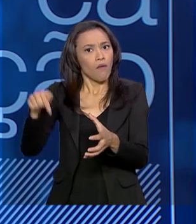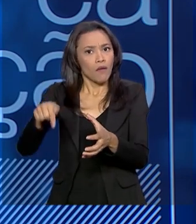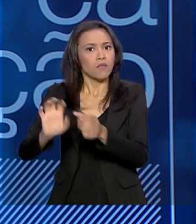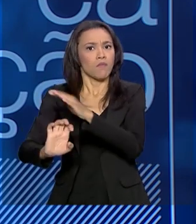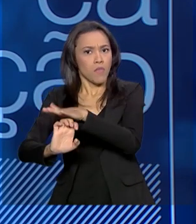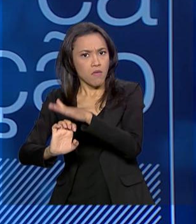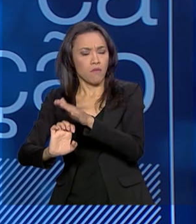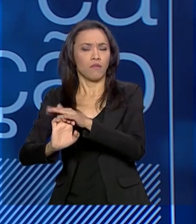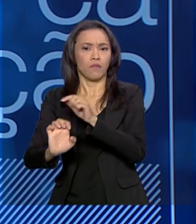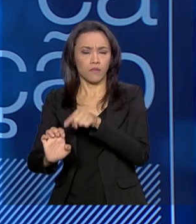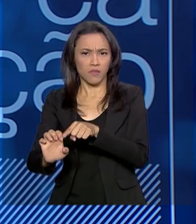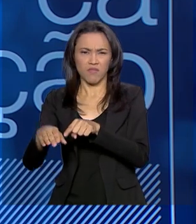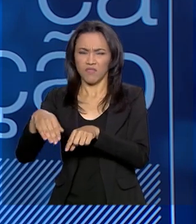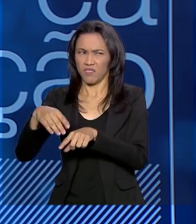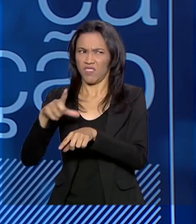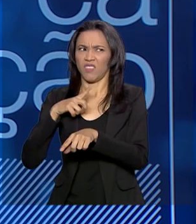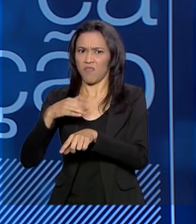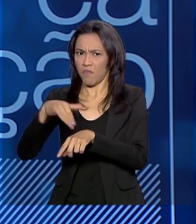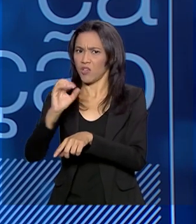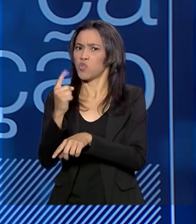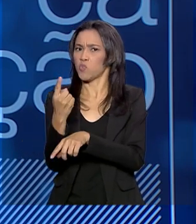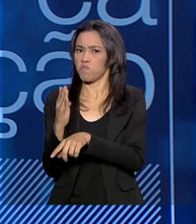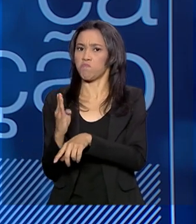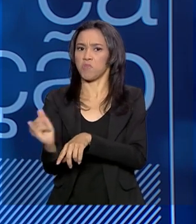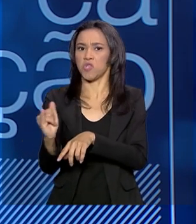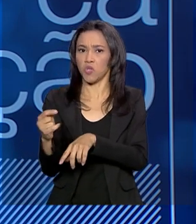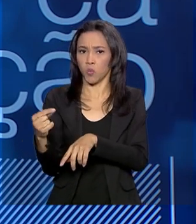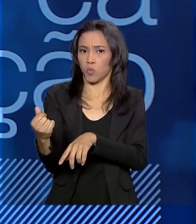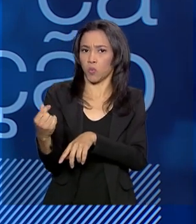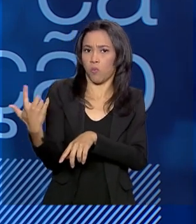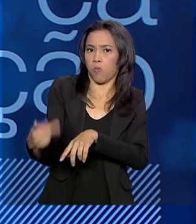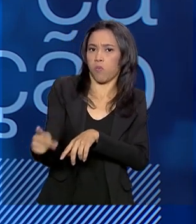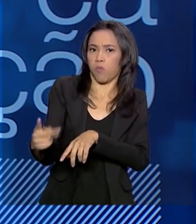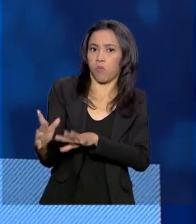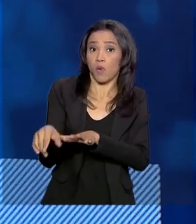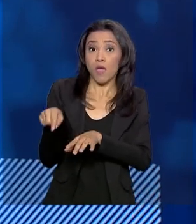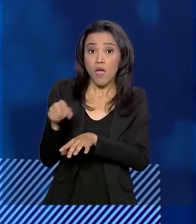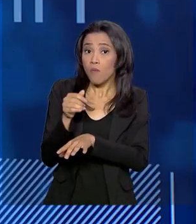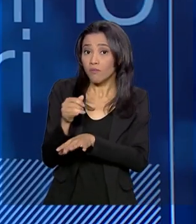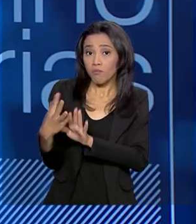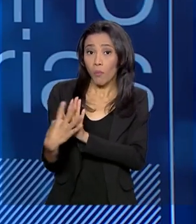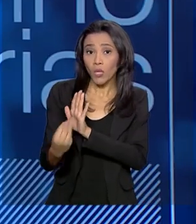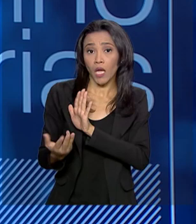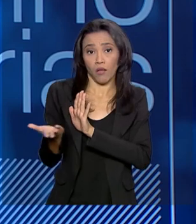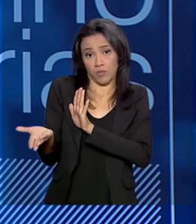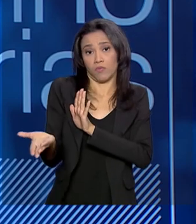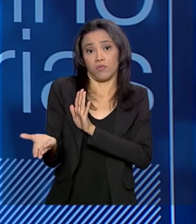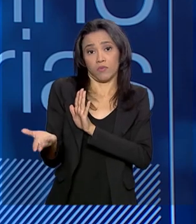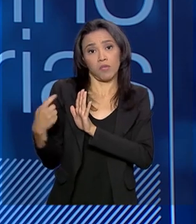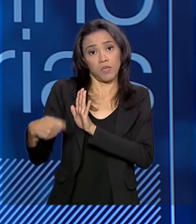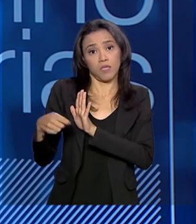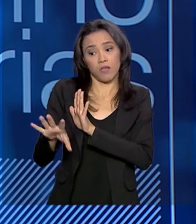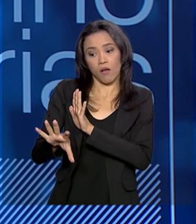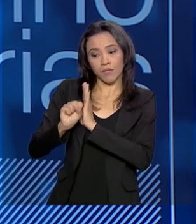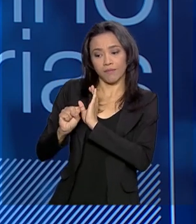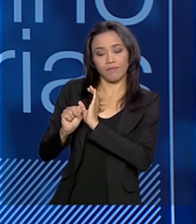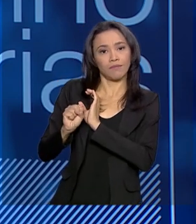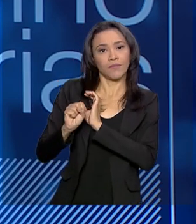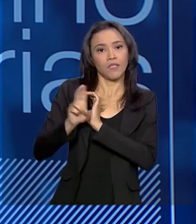um patrimônio de mais de um bilhão, um valor de mercado de um bilhão. Então, seja, esses exemplos que têm que ser explorados em todo o país, ou seja,